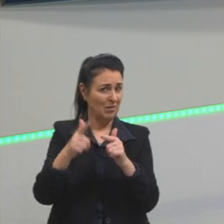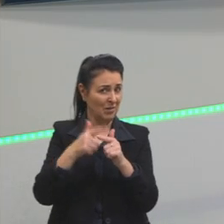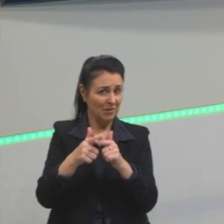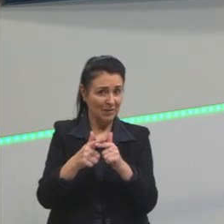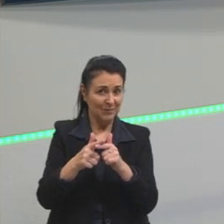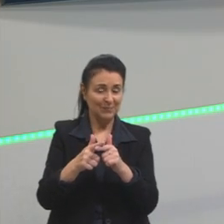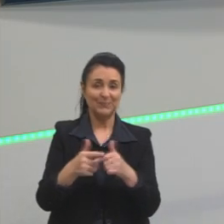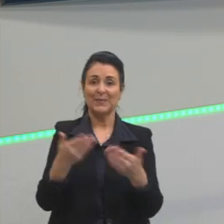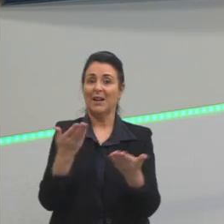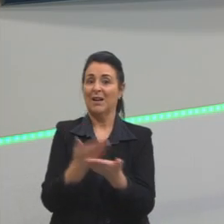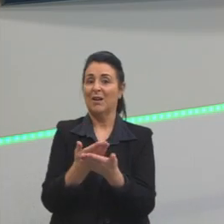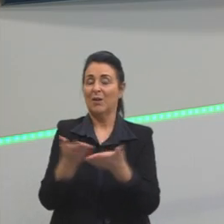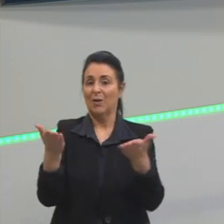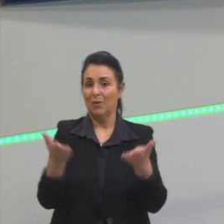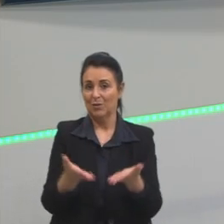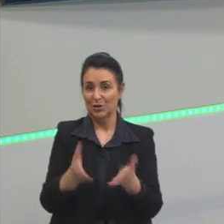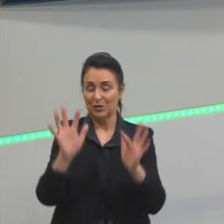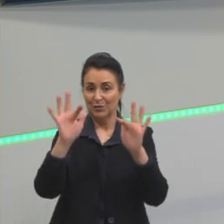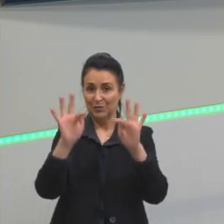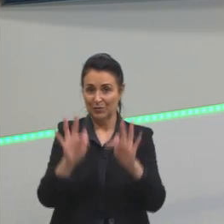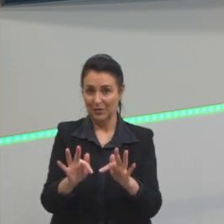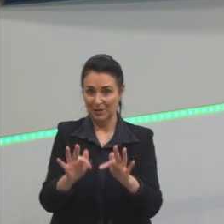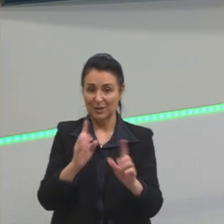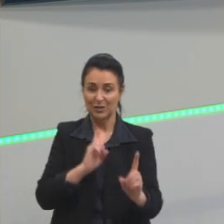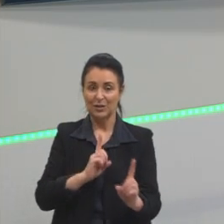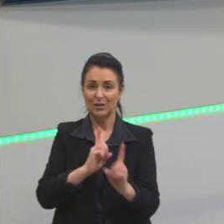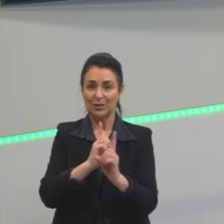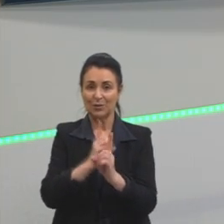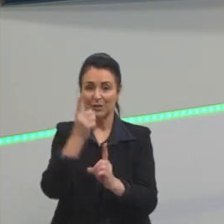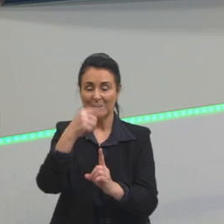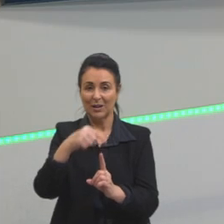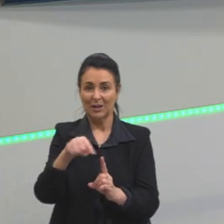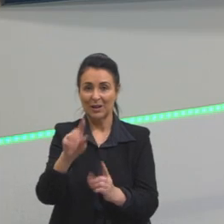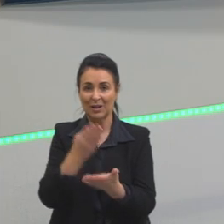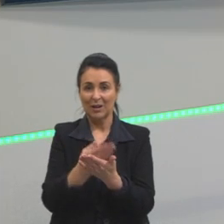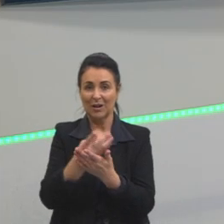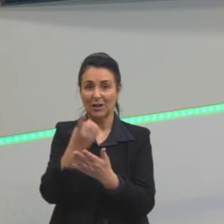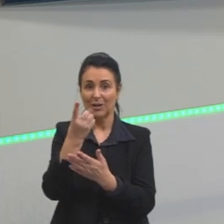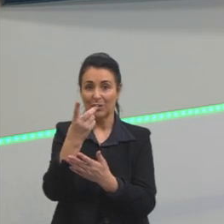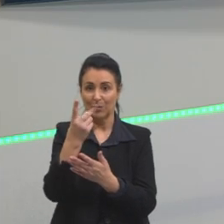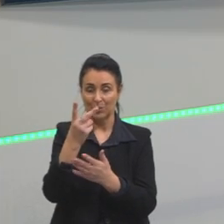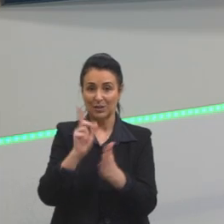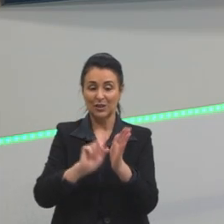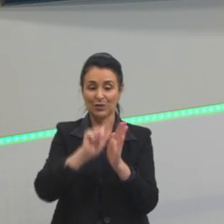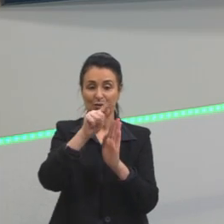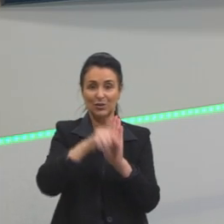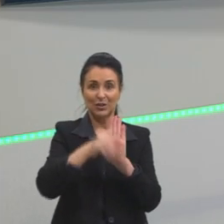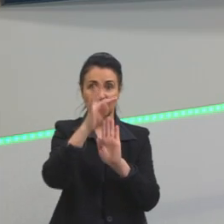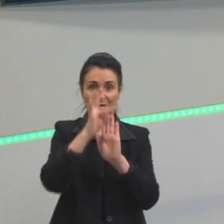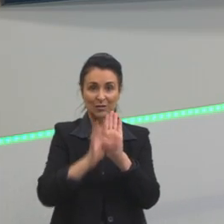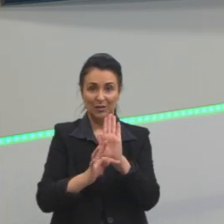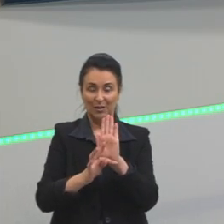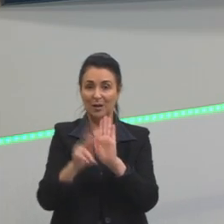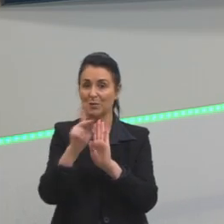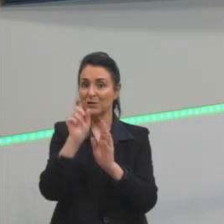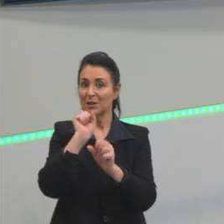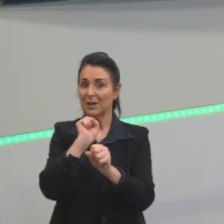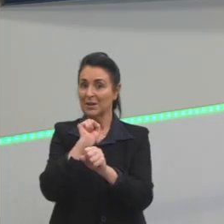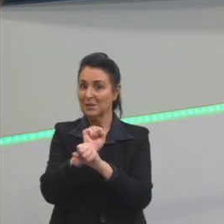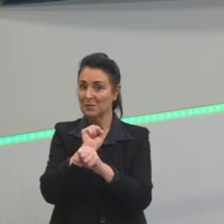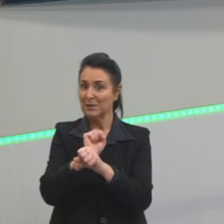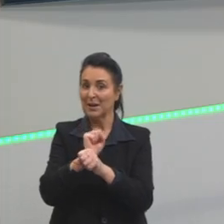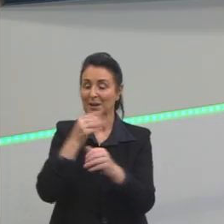de hoje então era isso a gente se encontra na aula 12 para falar sobre gêneros textuais eu espero vocês e